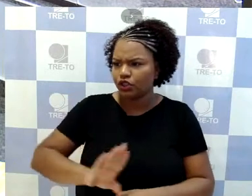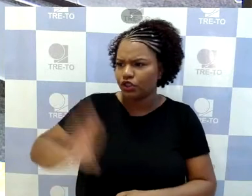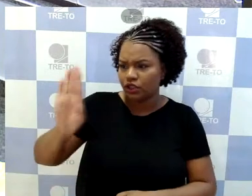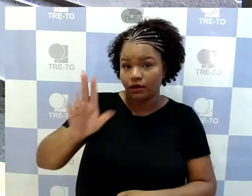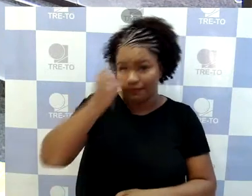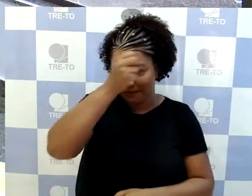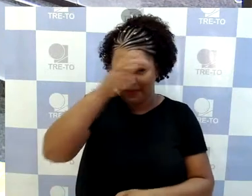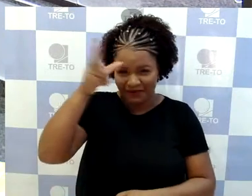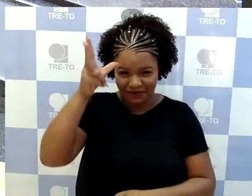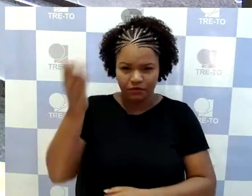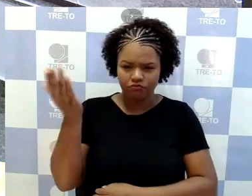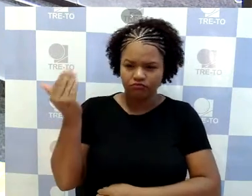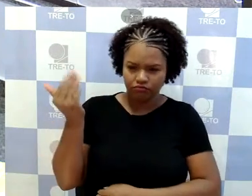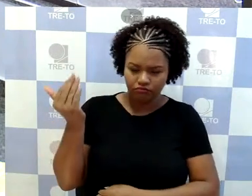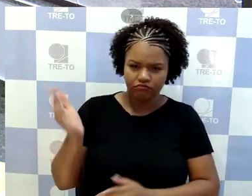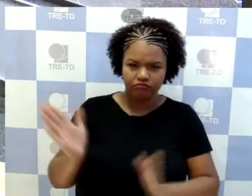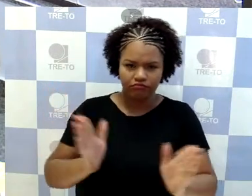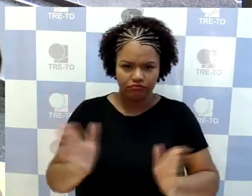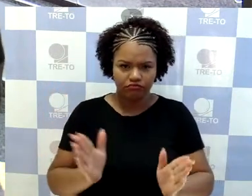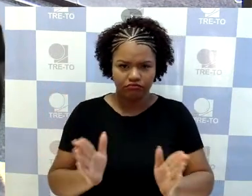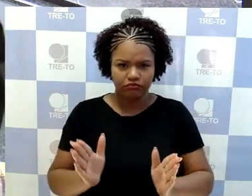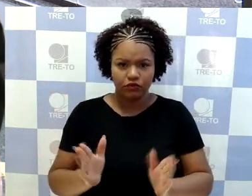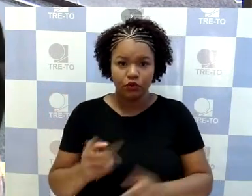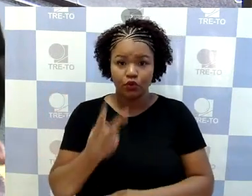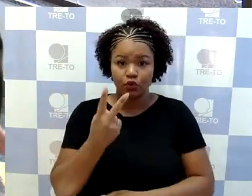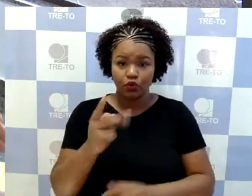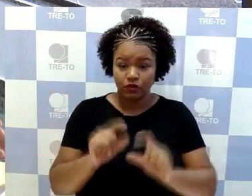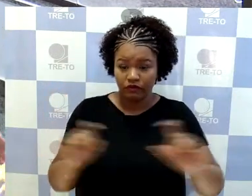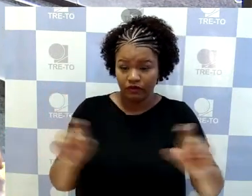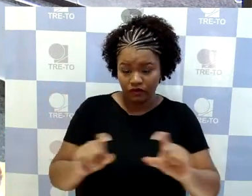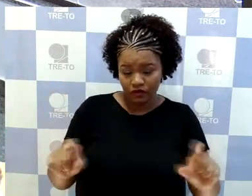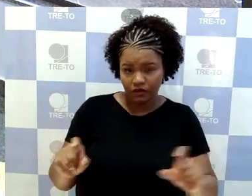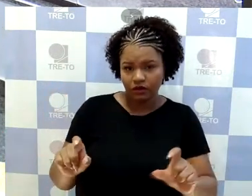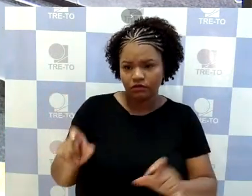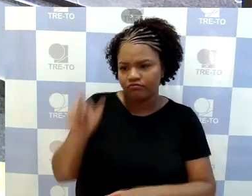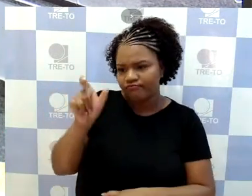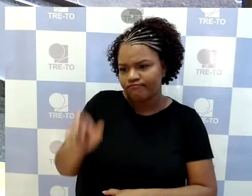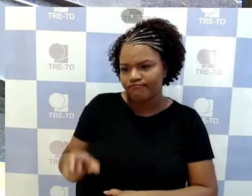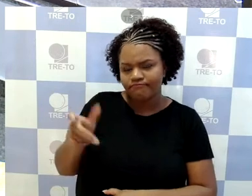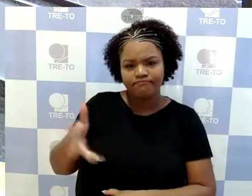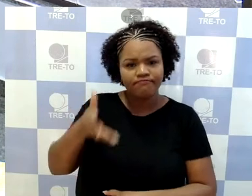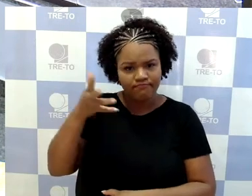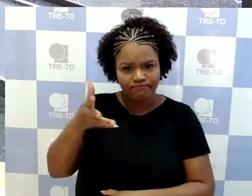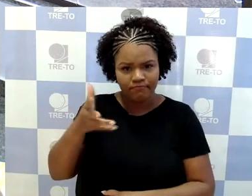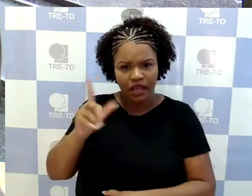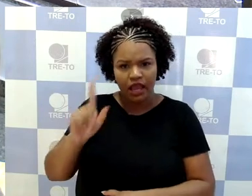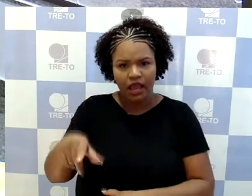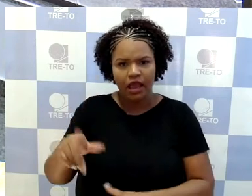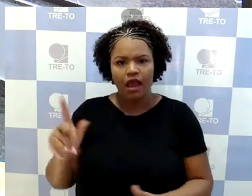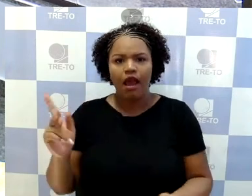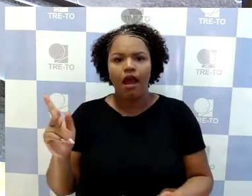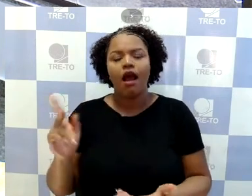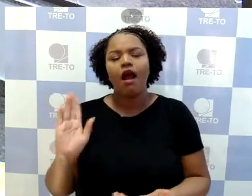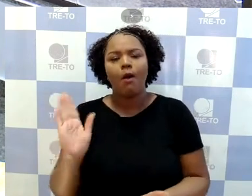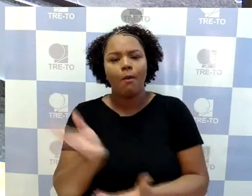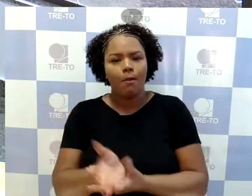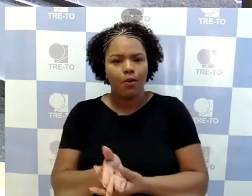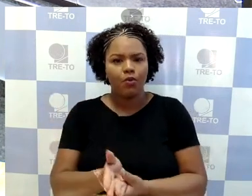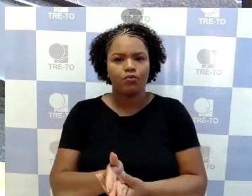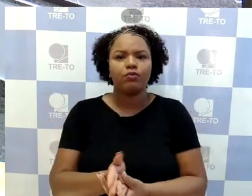duas frases utilizadas pelo Hora Recorrente foram objeto da ação de direito de resposta. A primeira delas, eu vou aqui